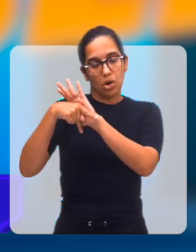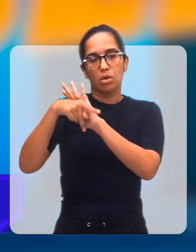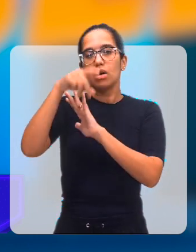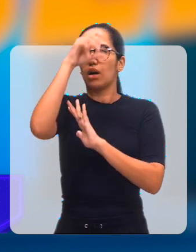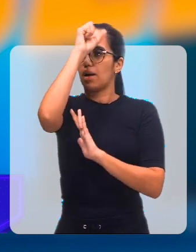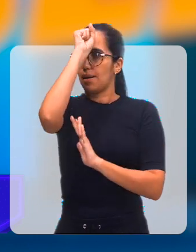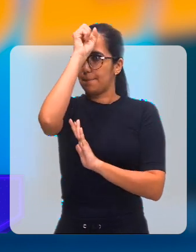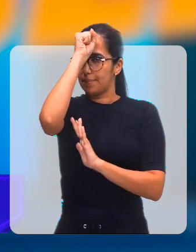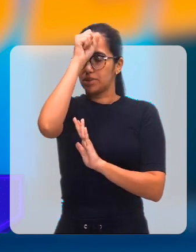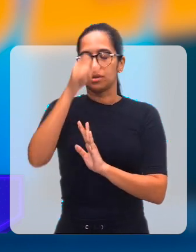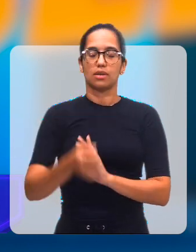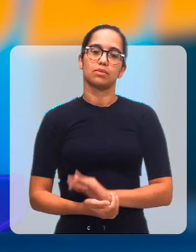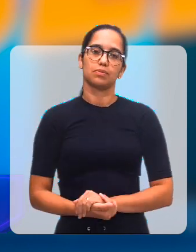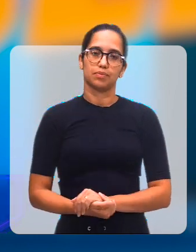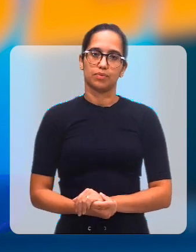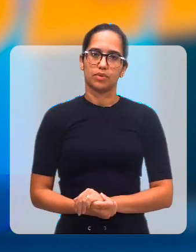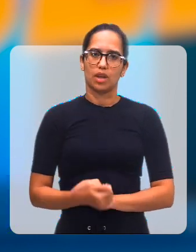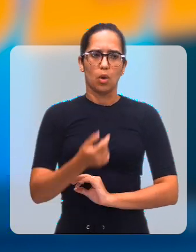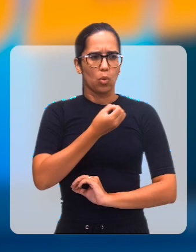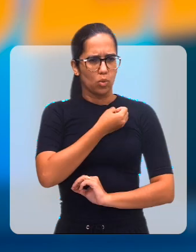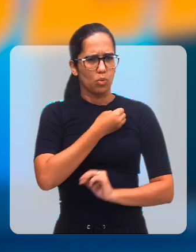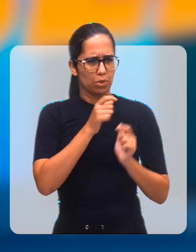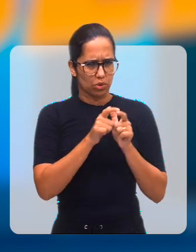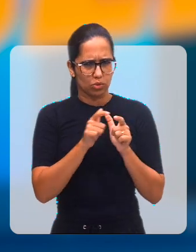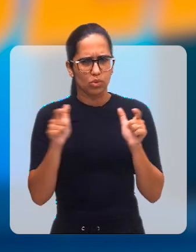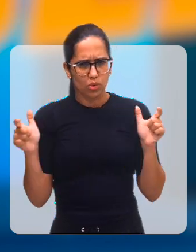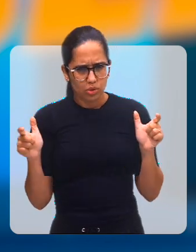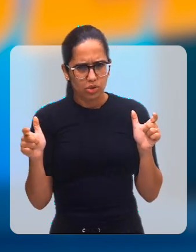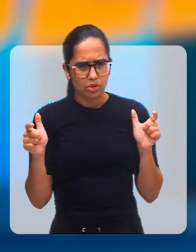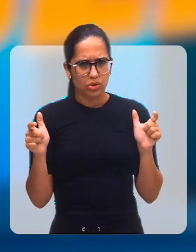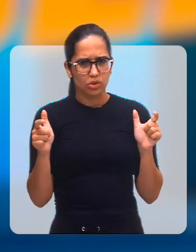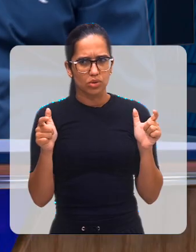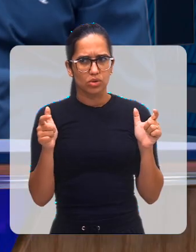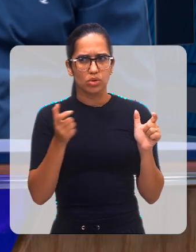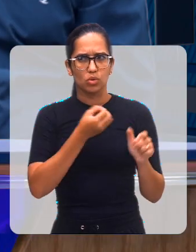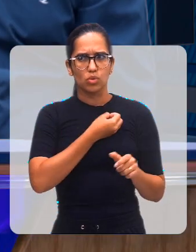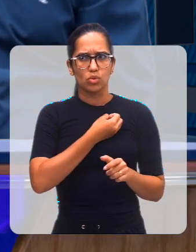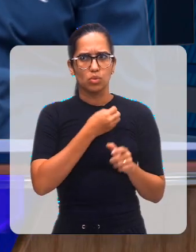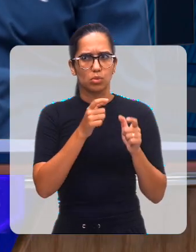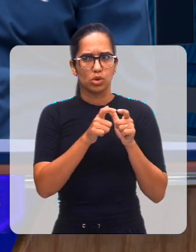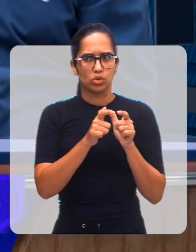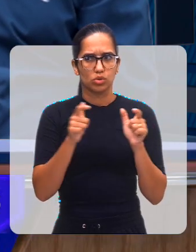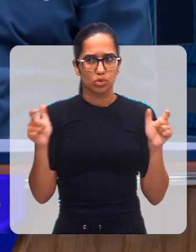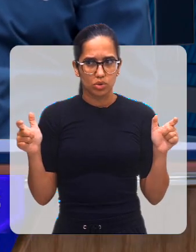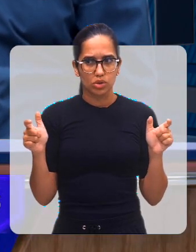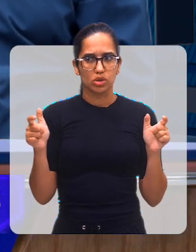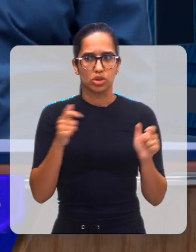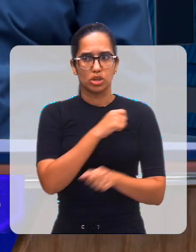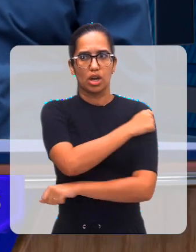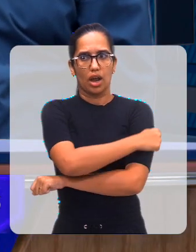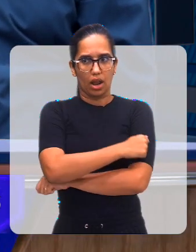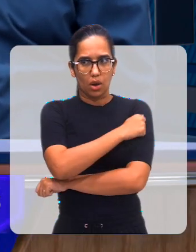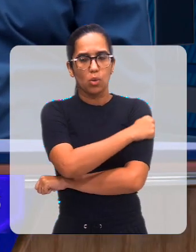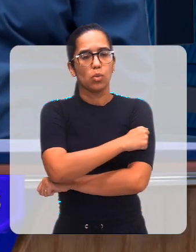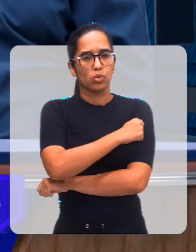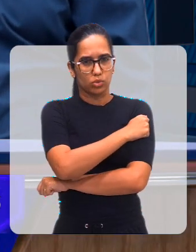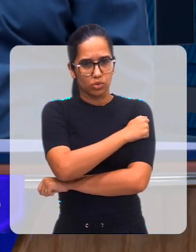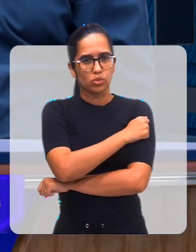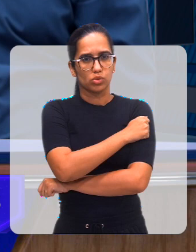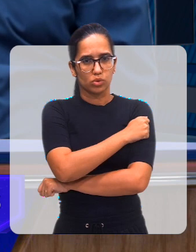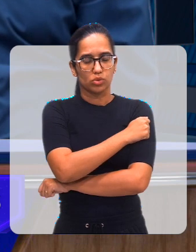específico do aprendizado. É grande esse número, Daniela? Oi, Francisco? grande esse número de